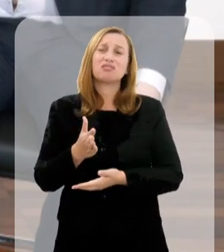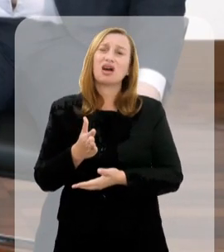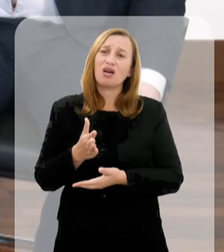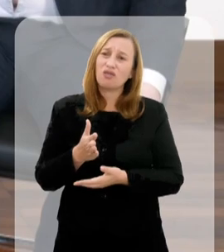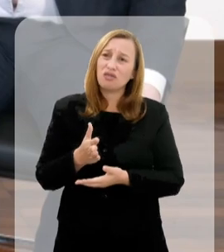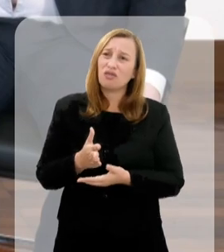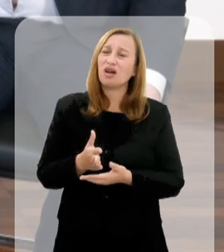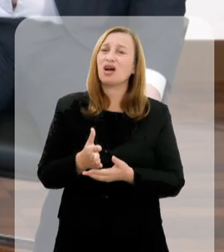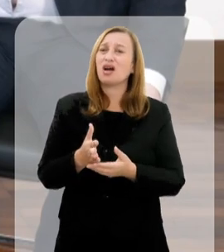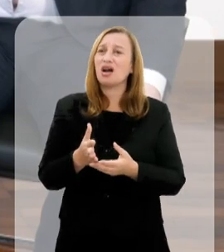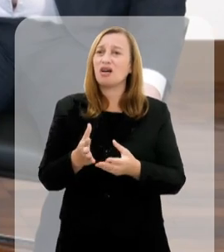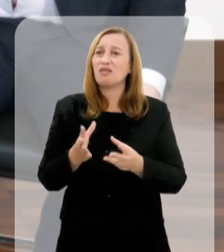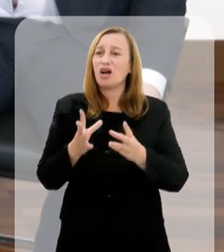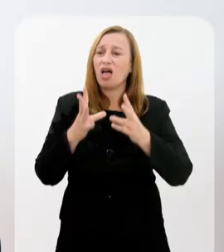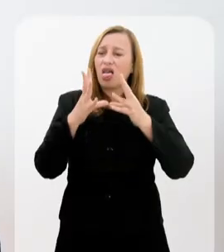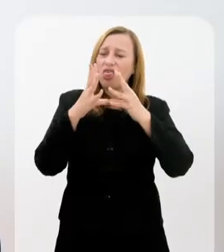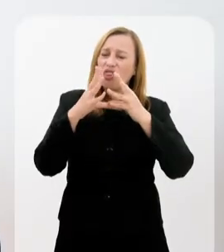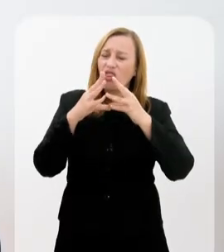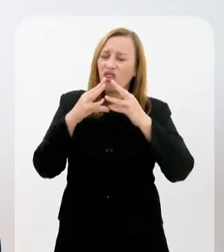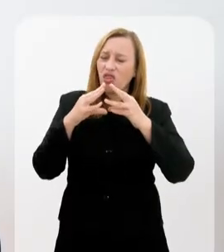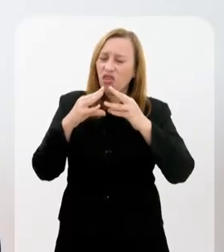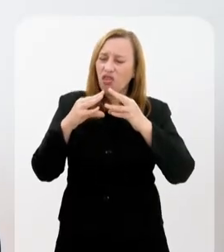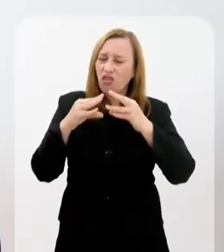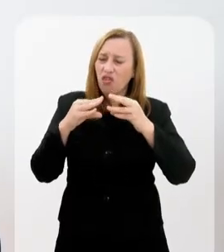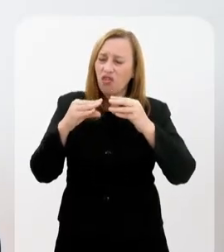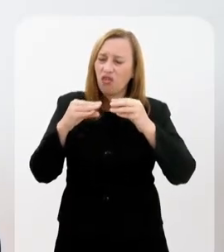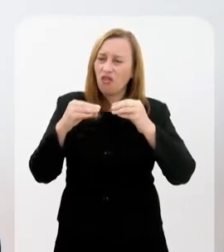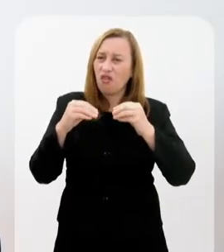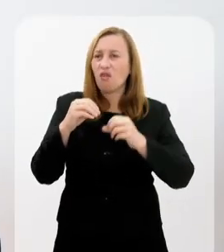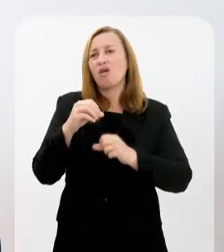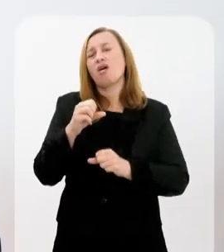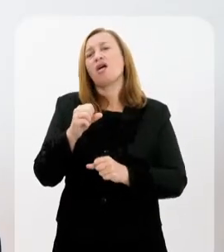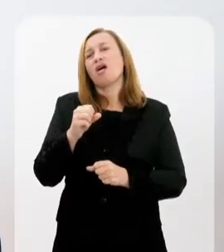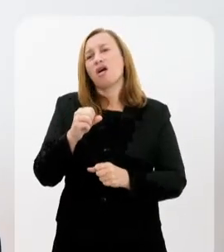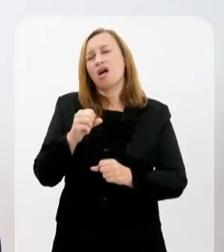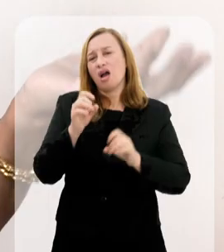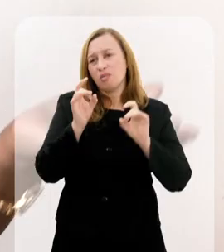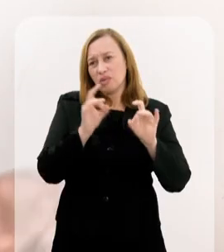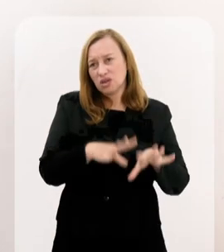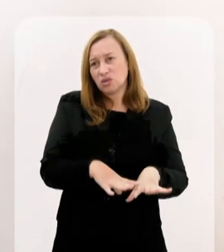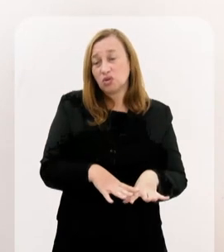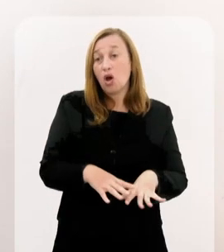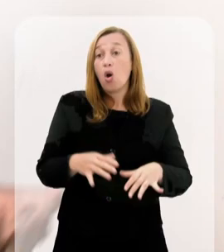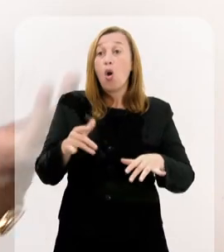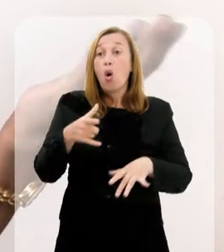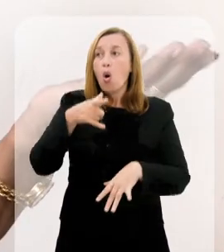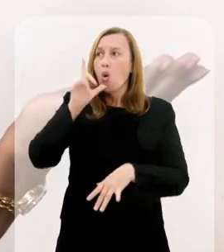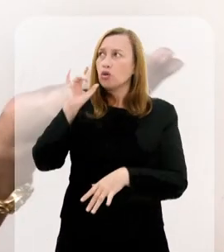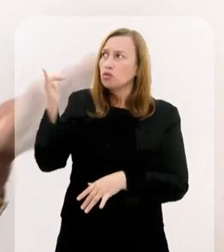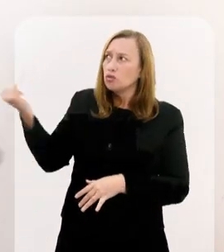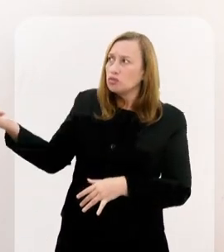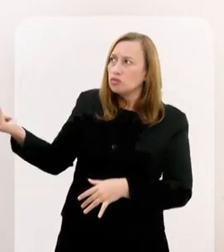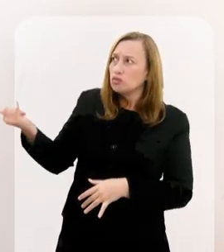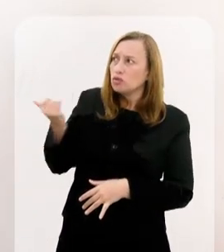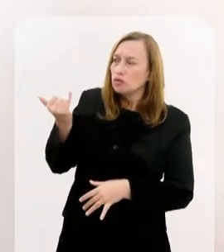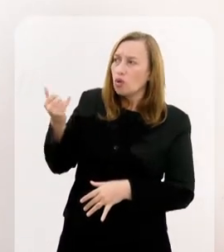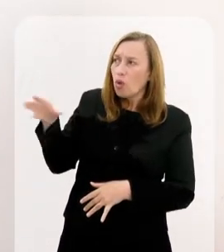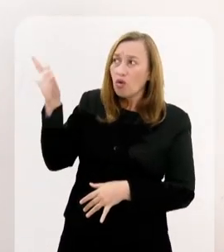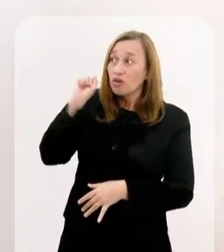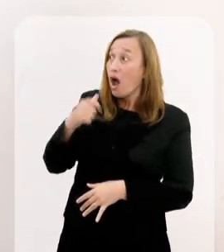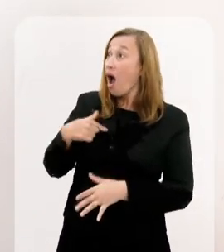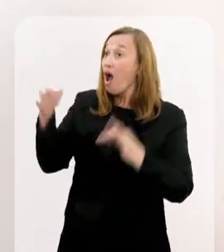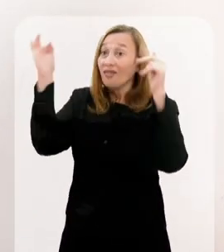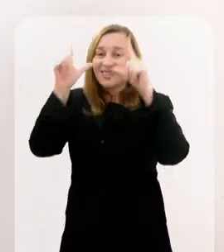estava se deteriorando, ela já estava abandonada. Então, ontem, quando eu vi esse anúncio,